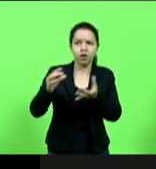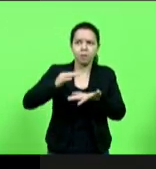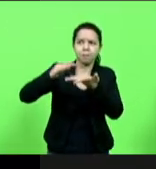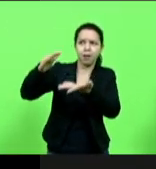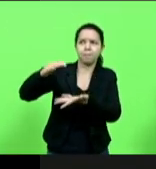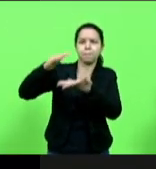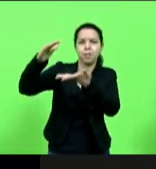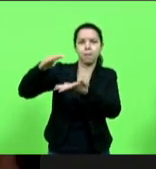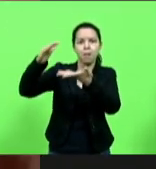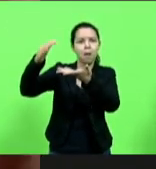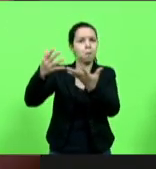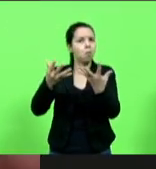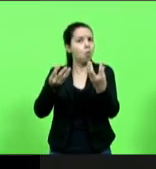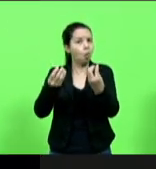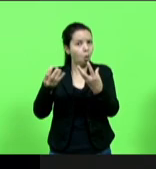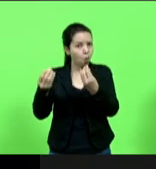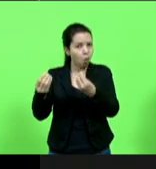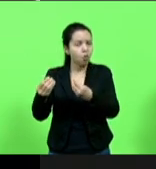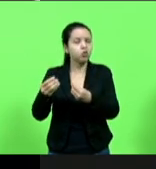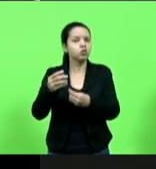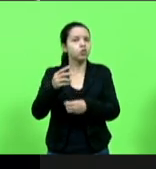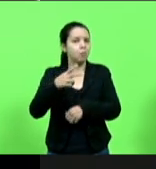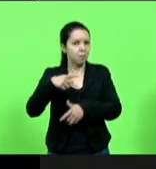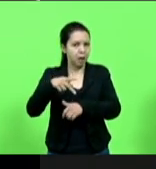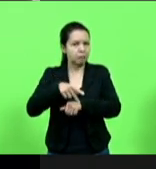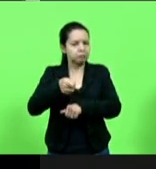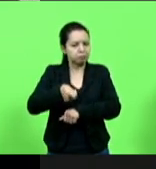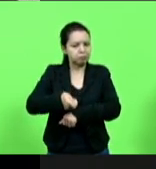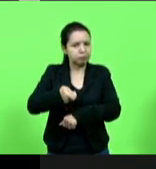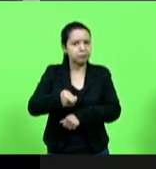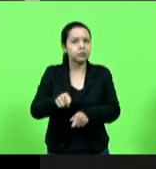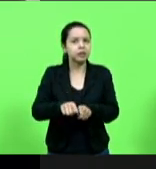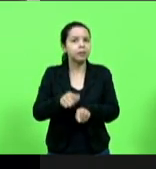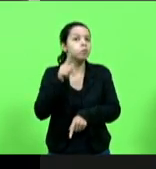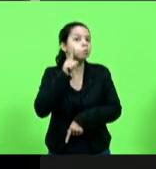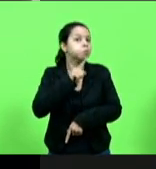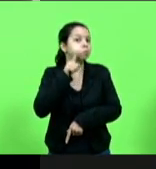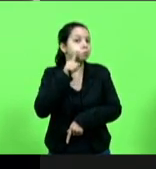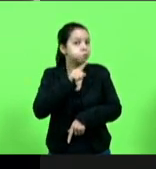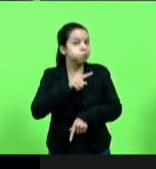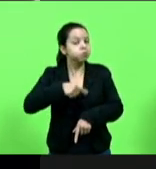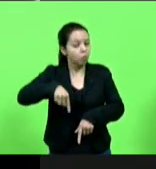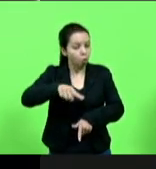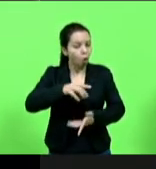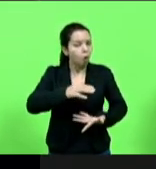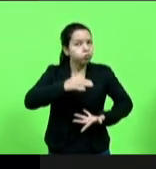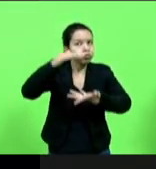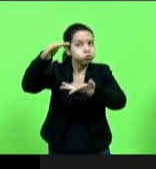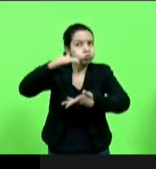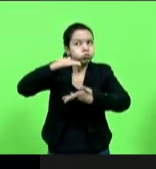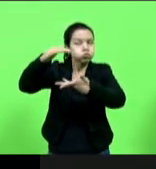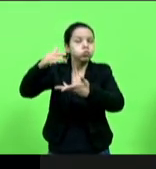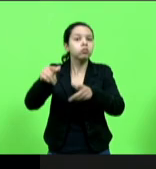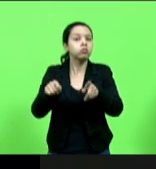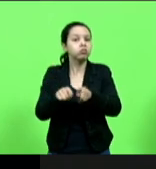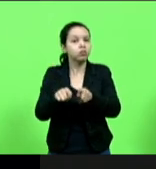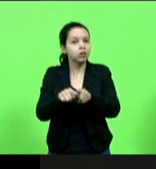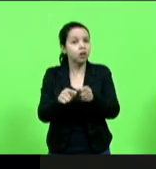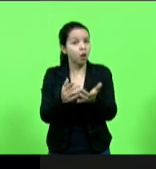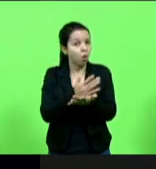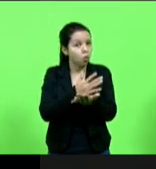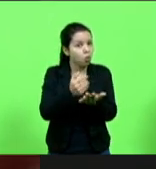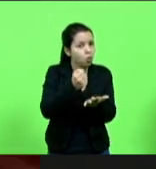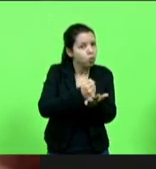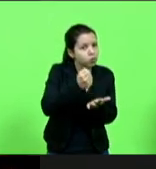exigentes para os Estados Unidos e alguns contratos que nós temos não permitem que